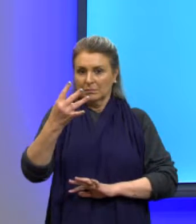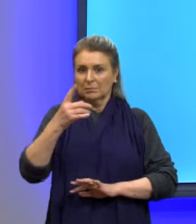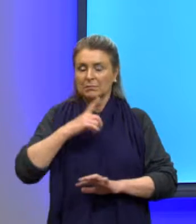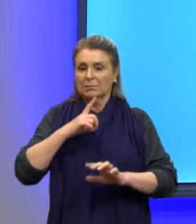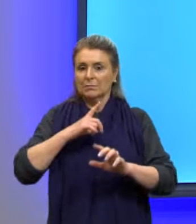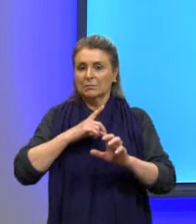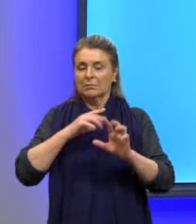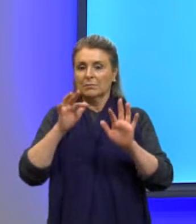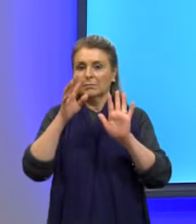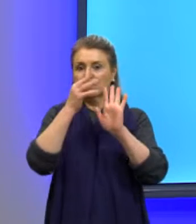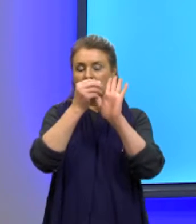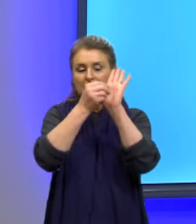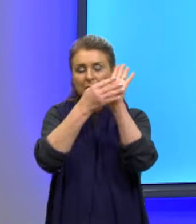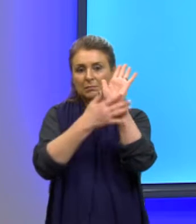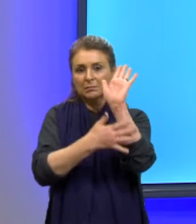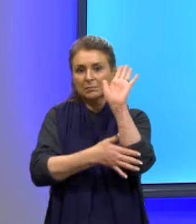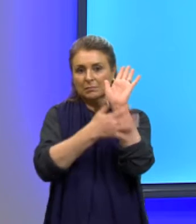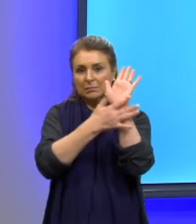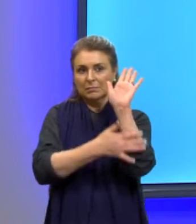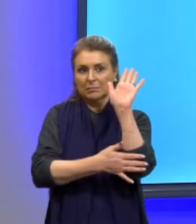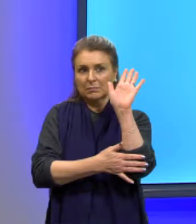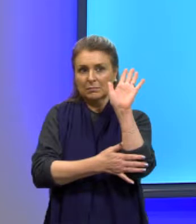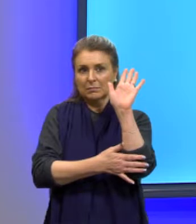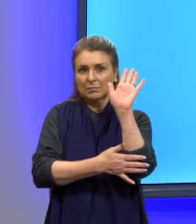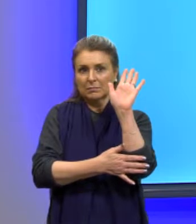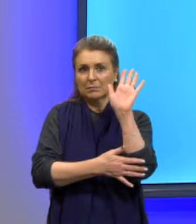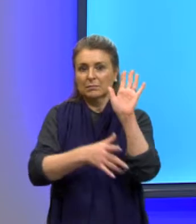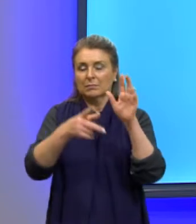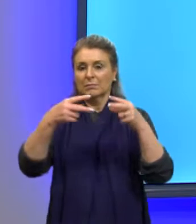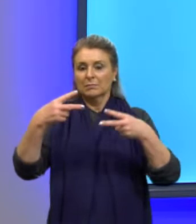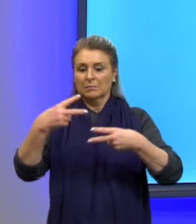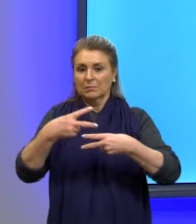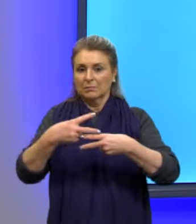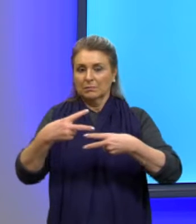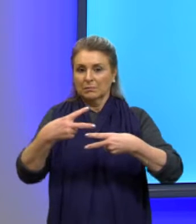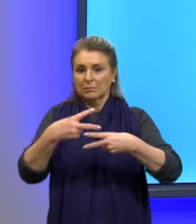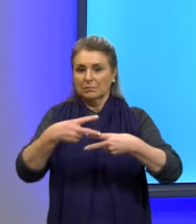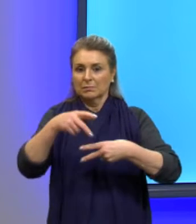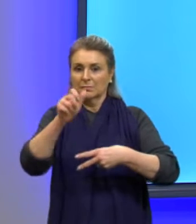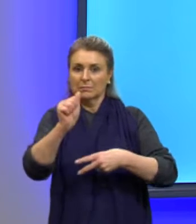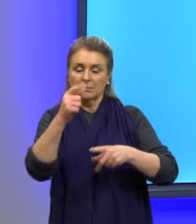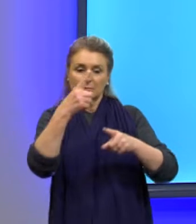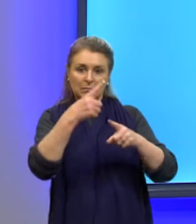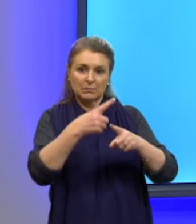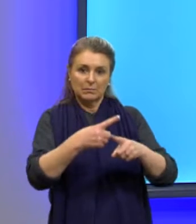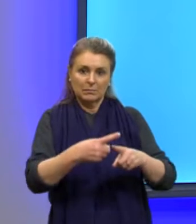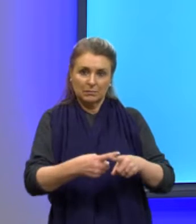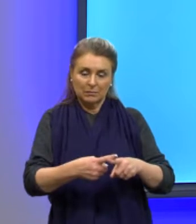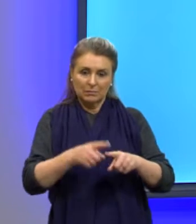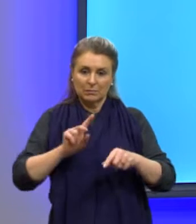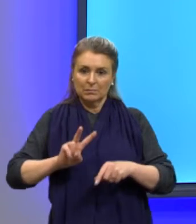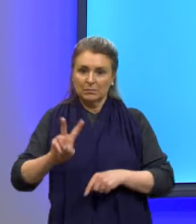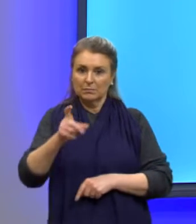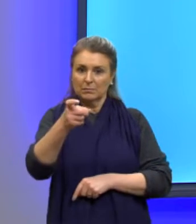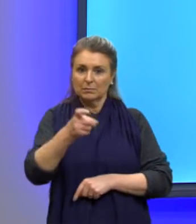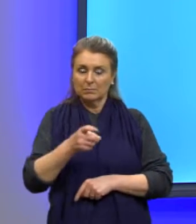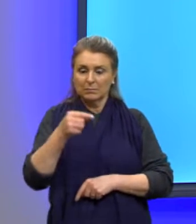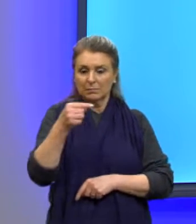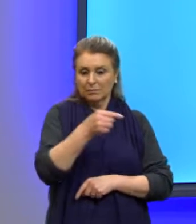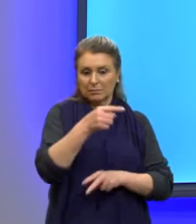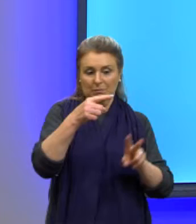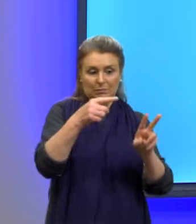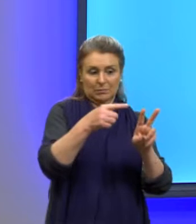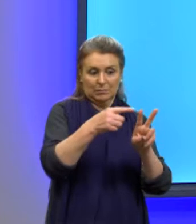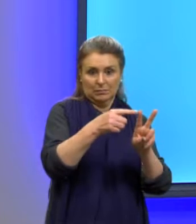função. Que forma fatorada é essa? Quando eu tenho o coeficiente A, que multiplica o valor de X menos uma das